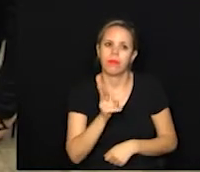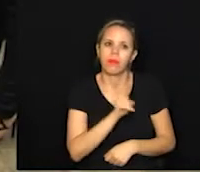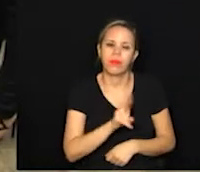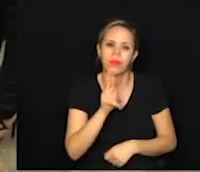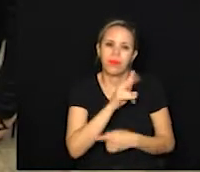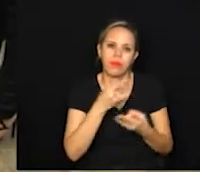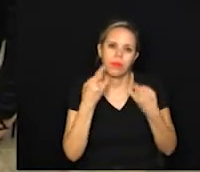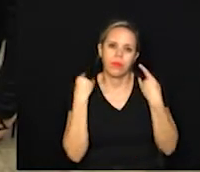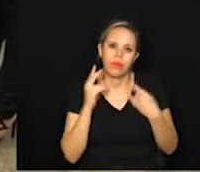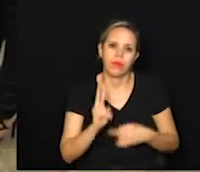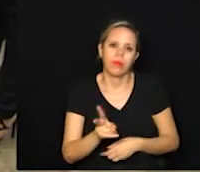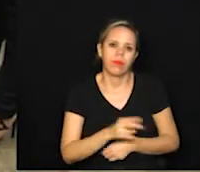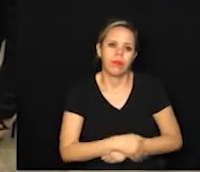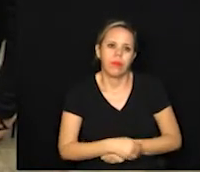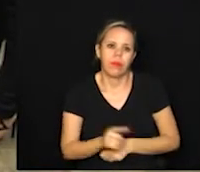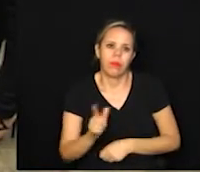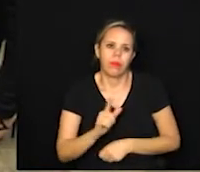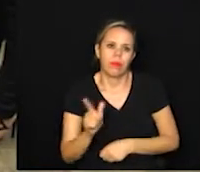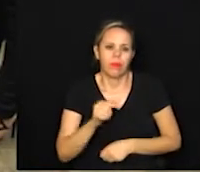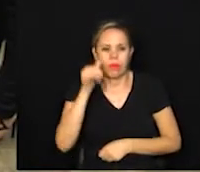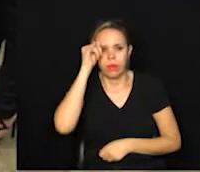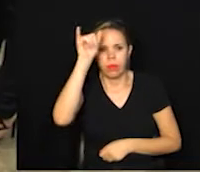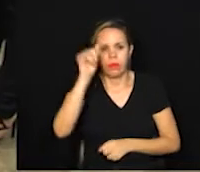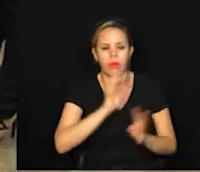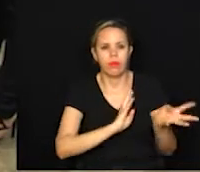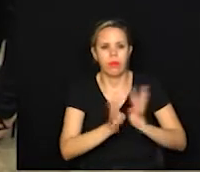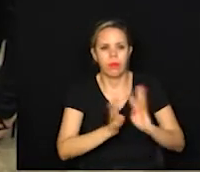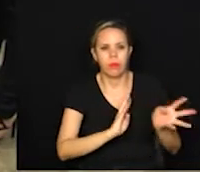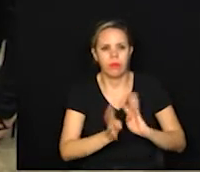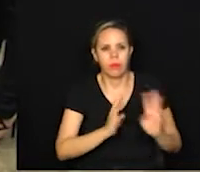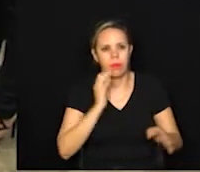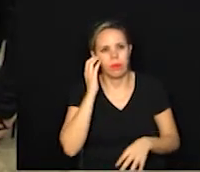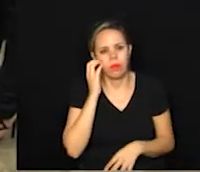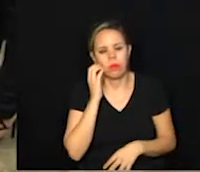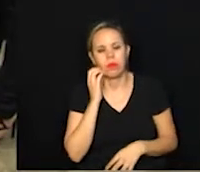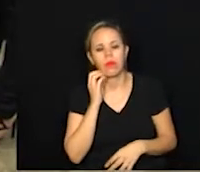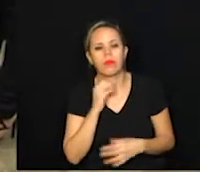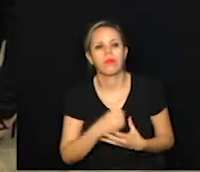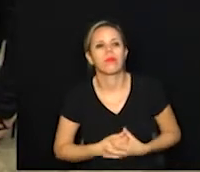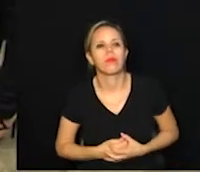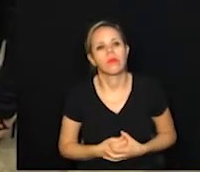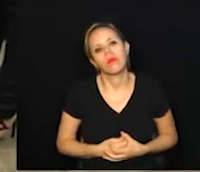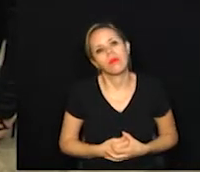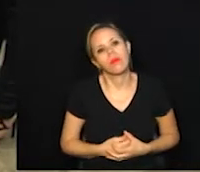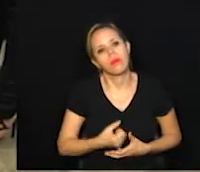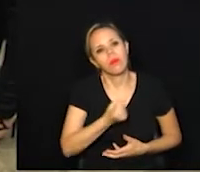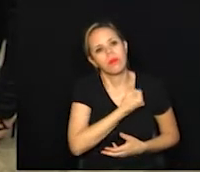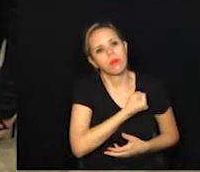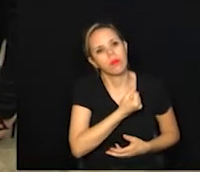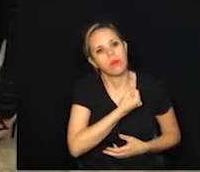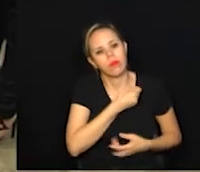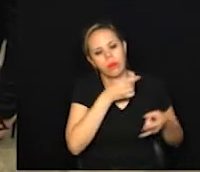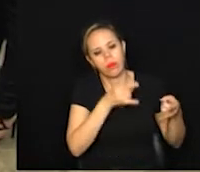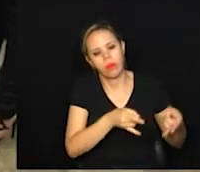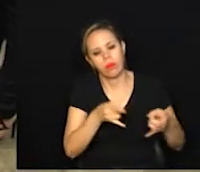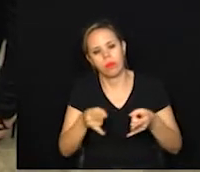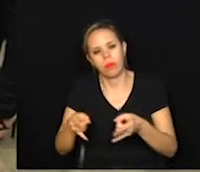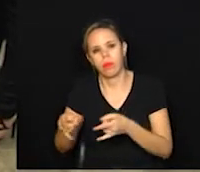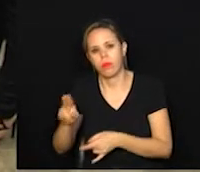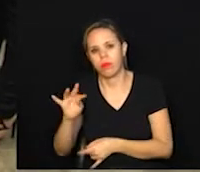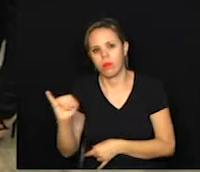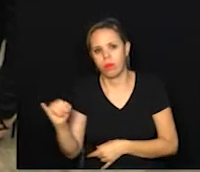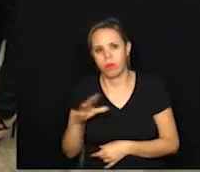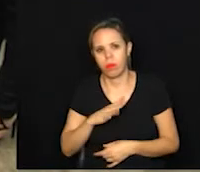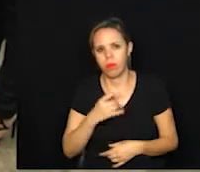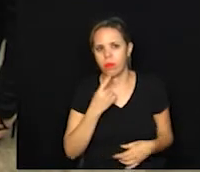utilizar a máscara e, claro, evitar aglomeração. Até porque, Minabreu, os números de ocupação de leitos de UTI na